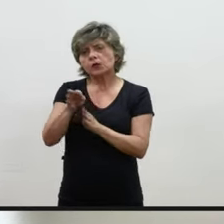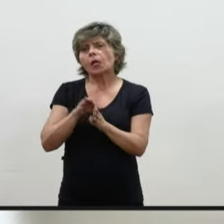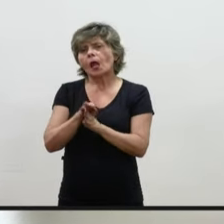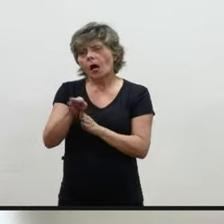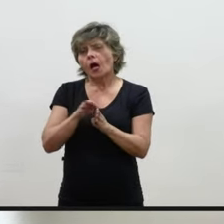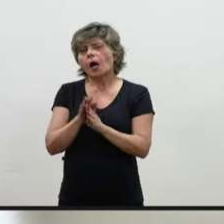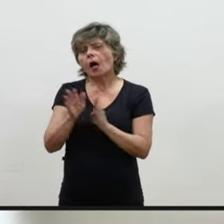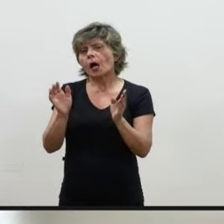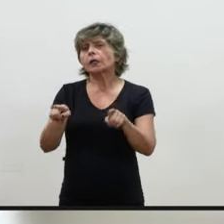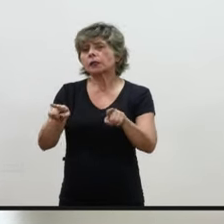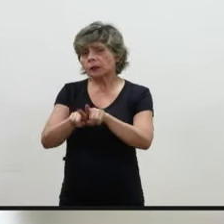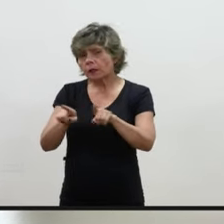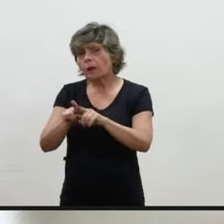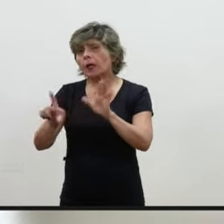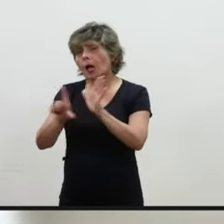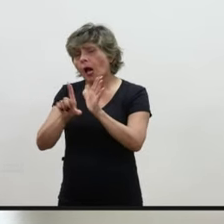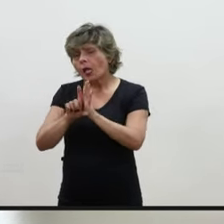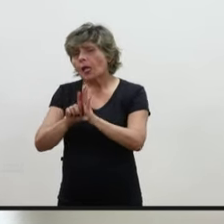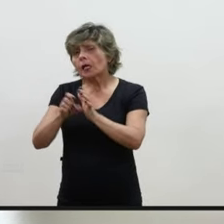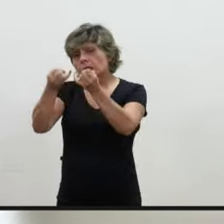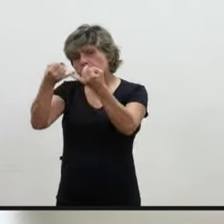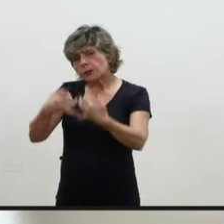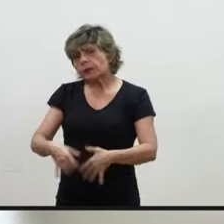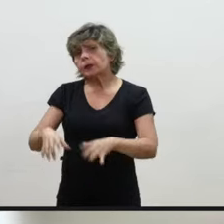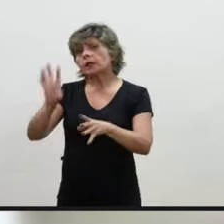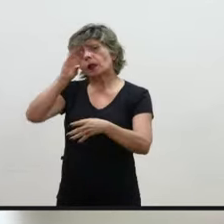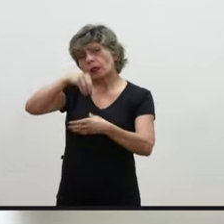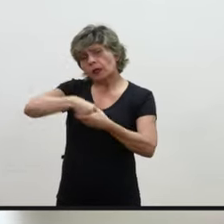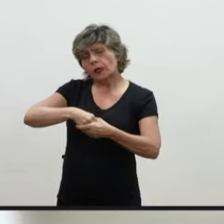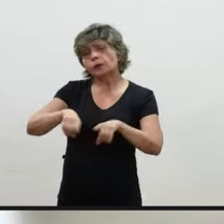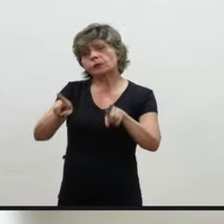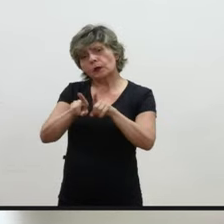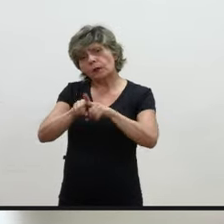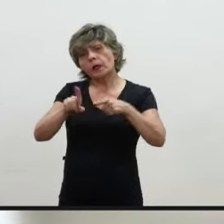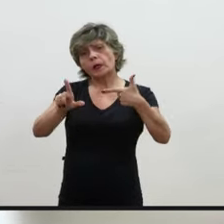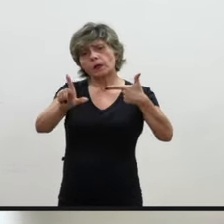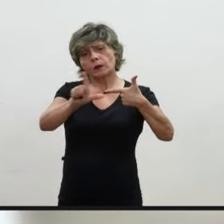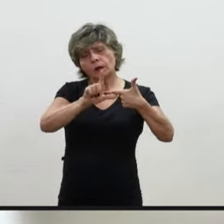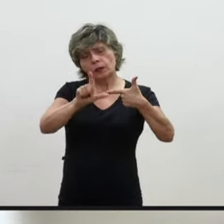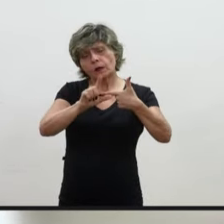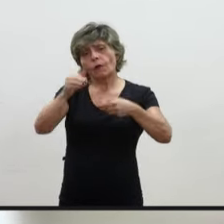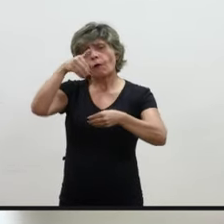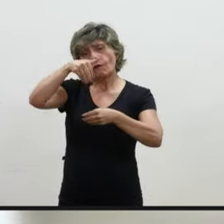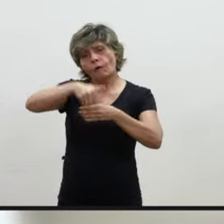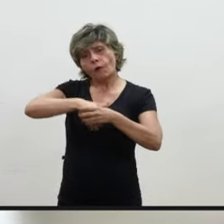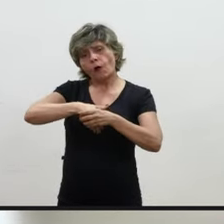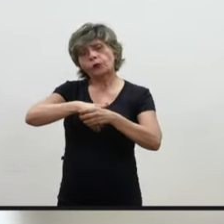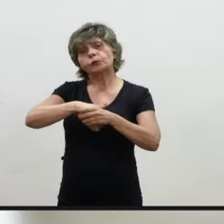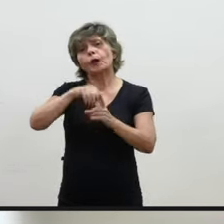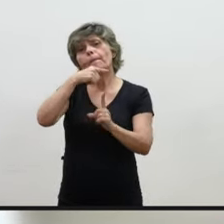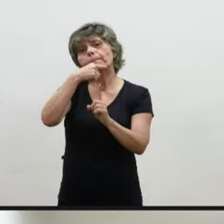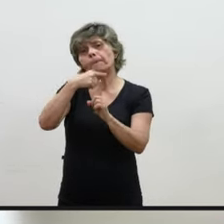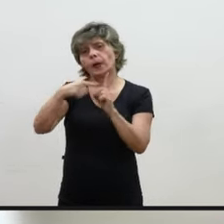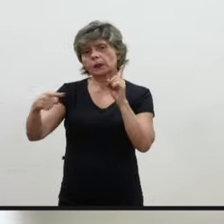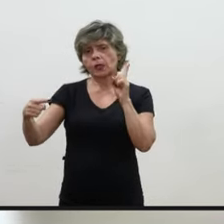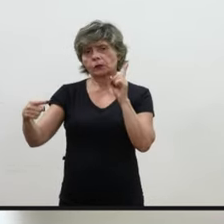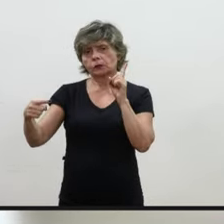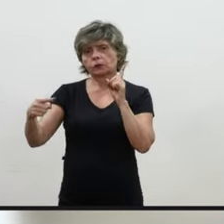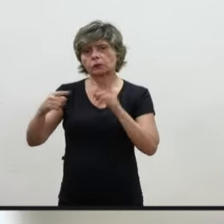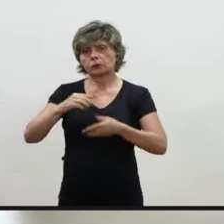Legislativo também sem respaldo legal. Então, o voto que apresentamos a senhores é nesse aspecto.